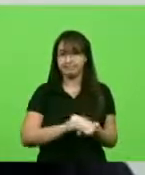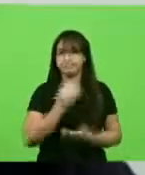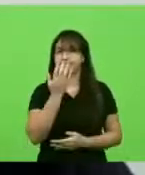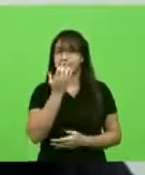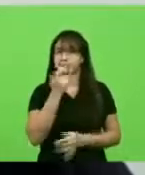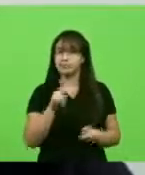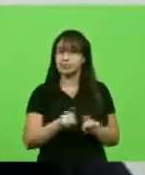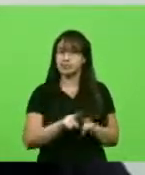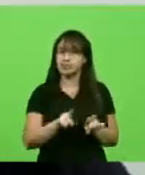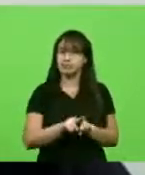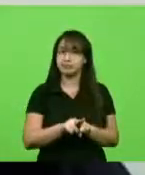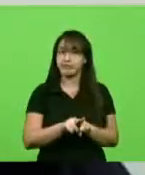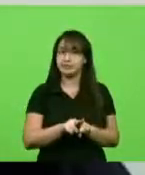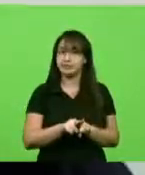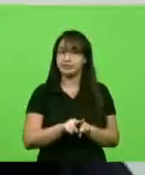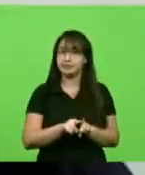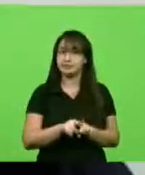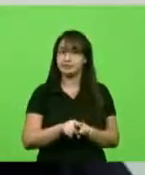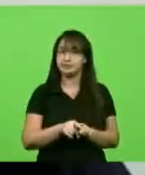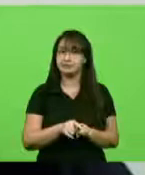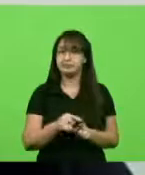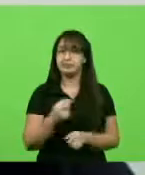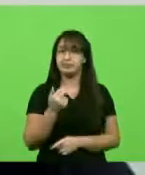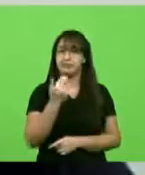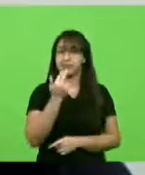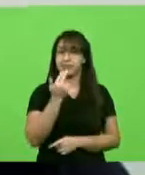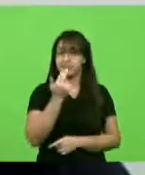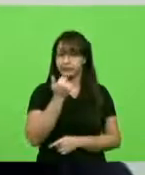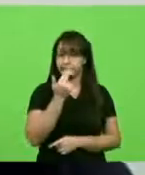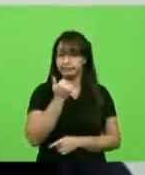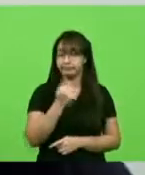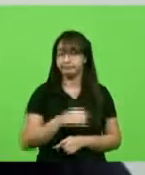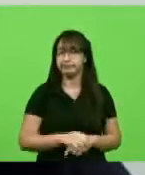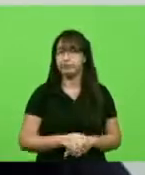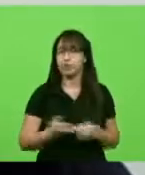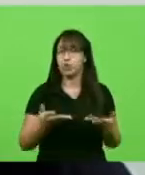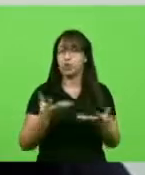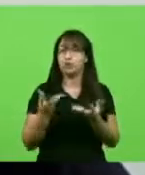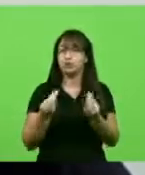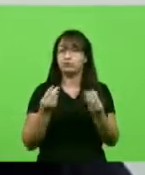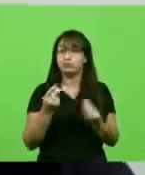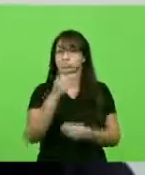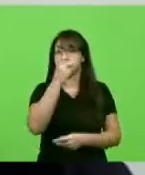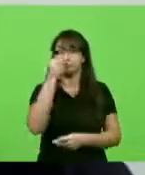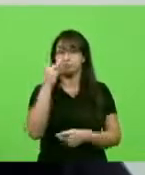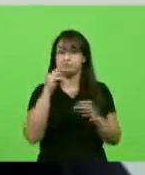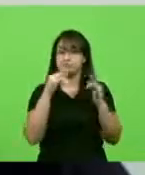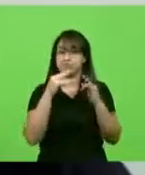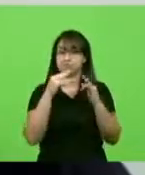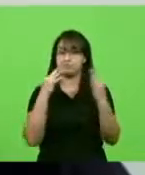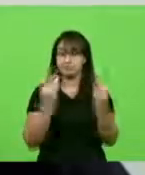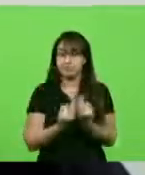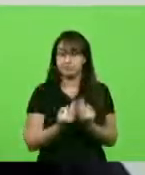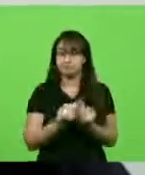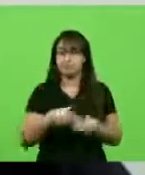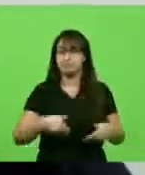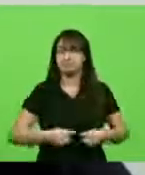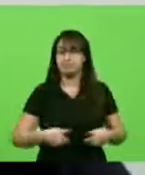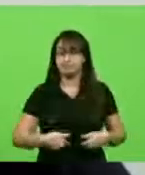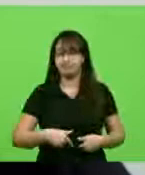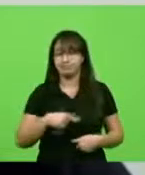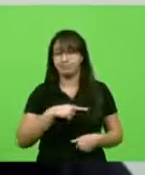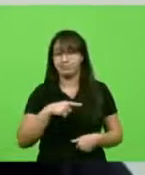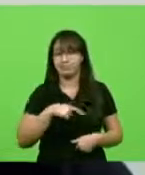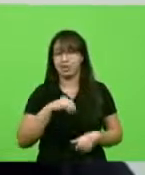Onde famílias estão passando fome hoje em Santa Catarina. Em junho do ano passado, o governo